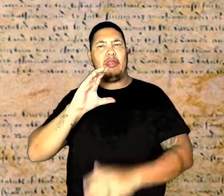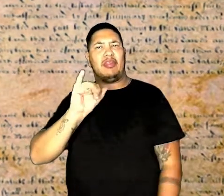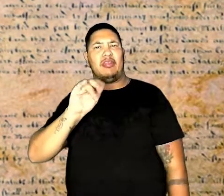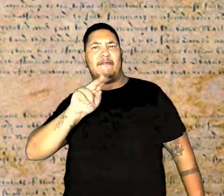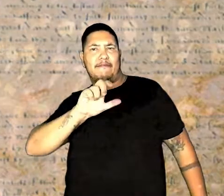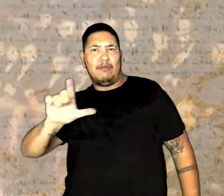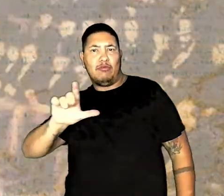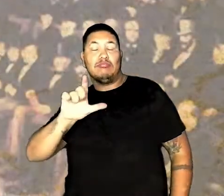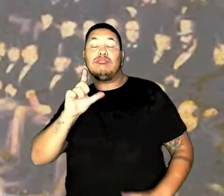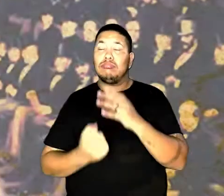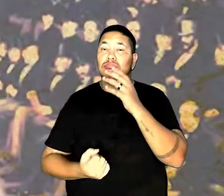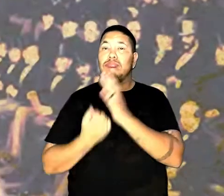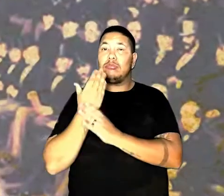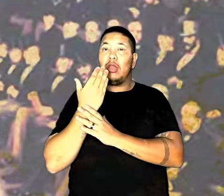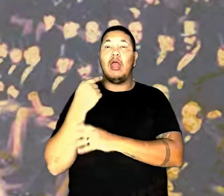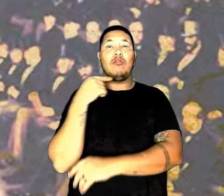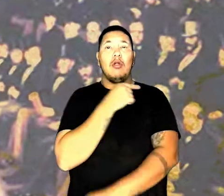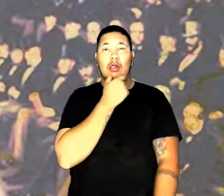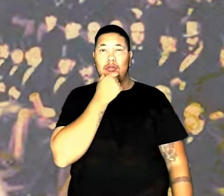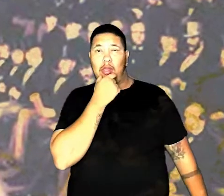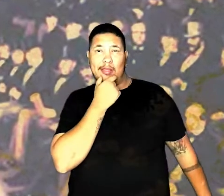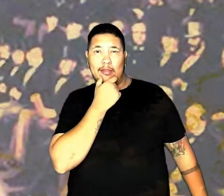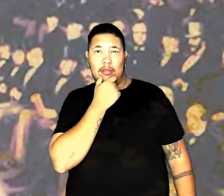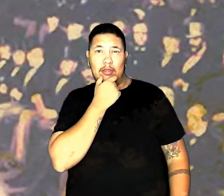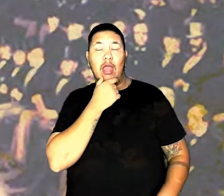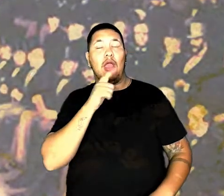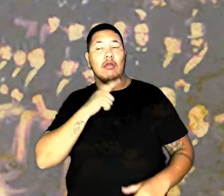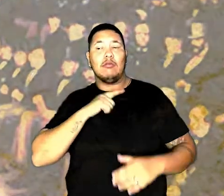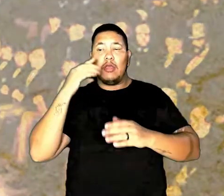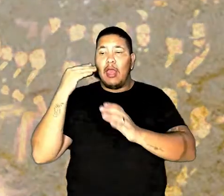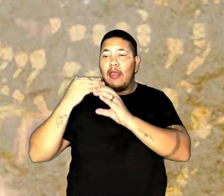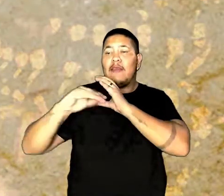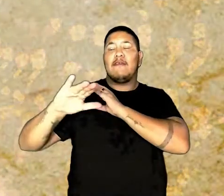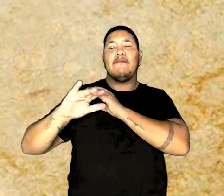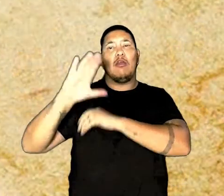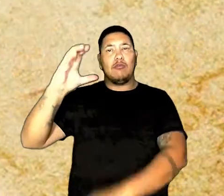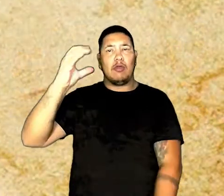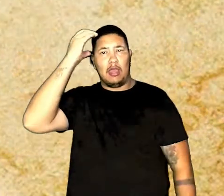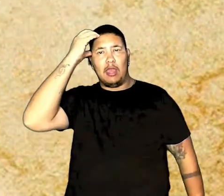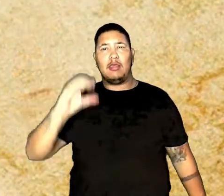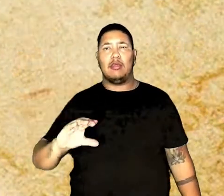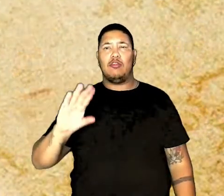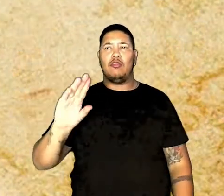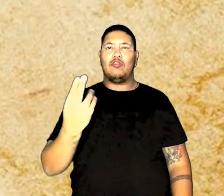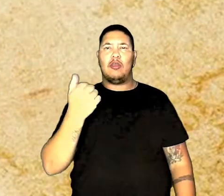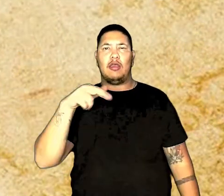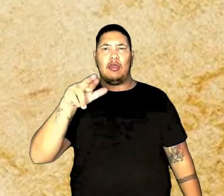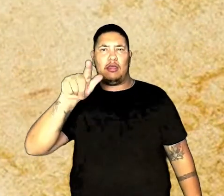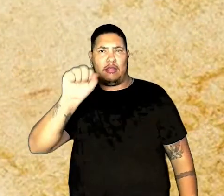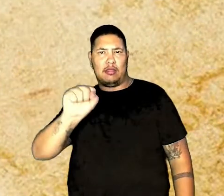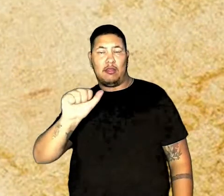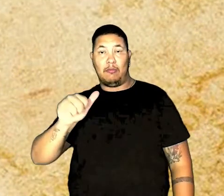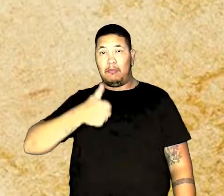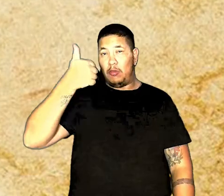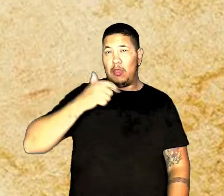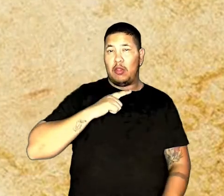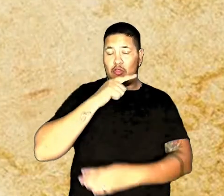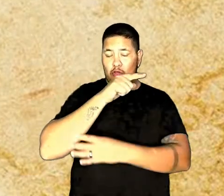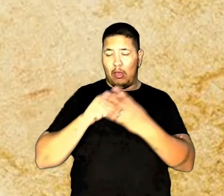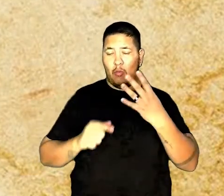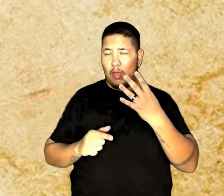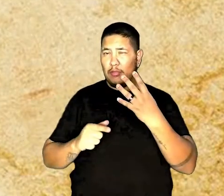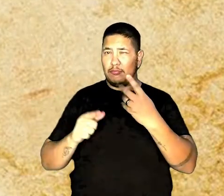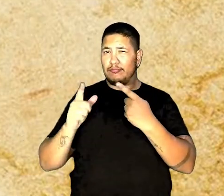e civis. Criada pelo parlamento inglês, a petição foi enviada ao rei Charles I e trazia quatro